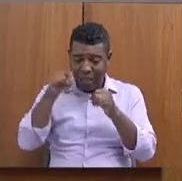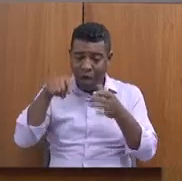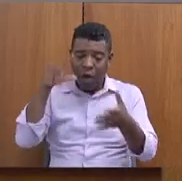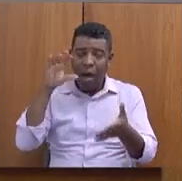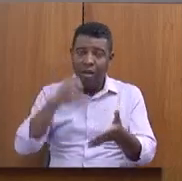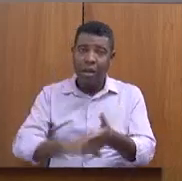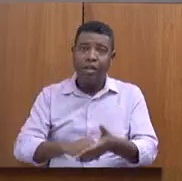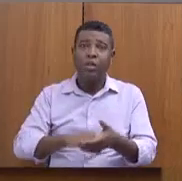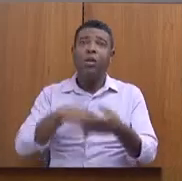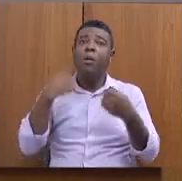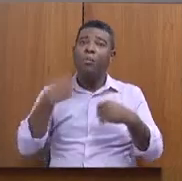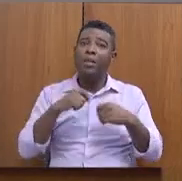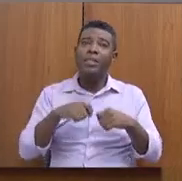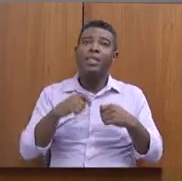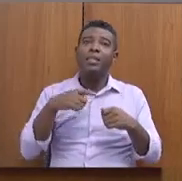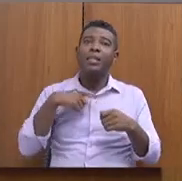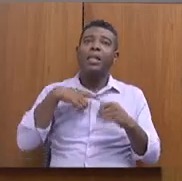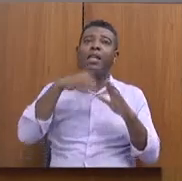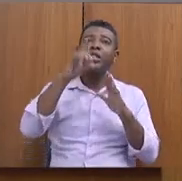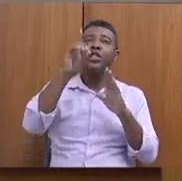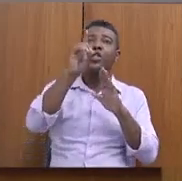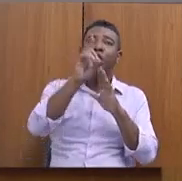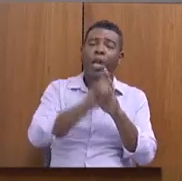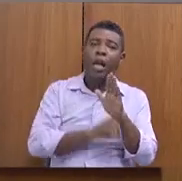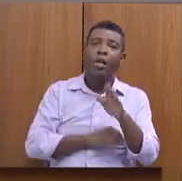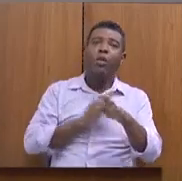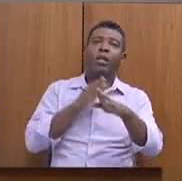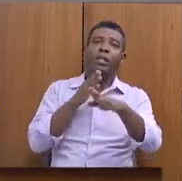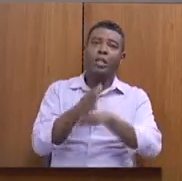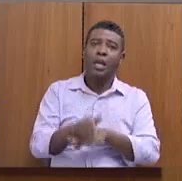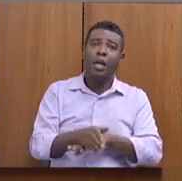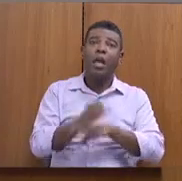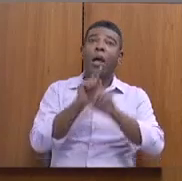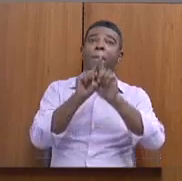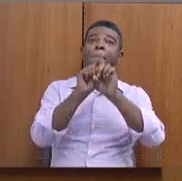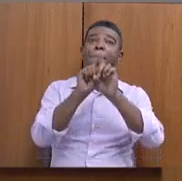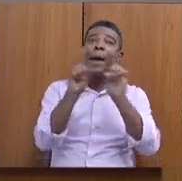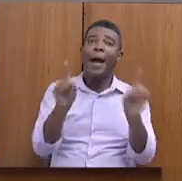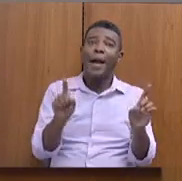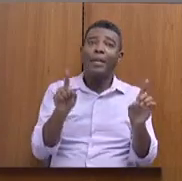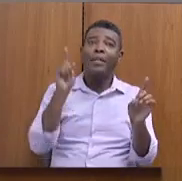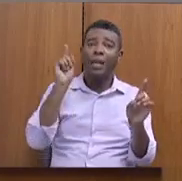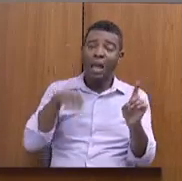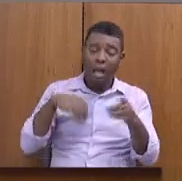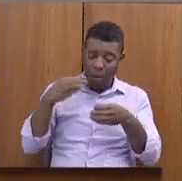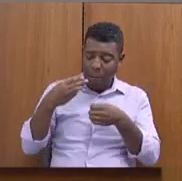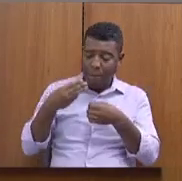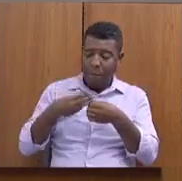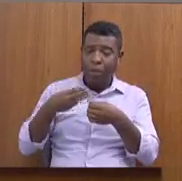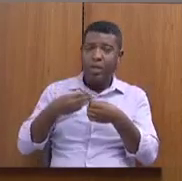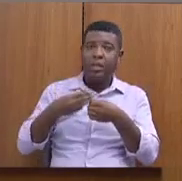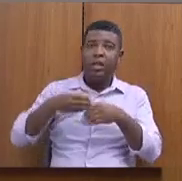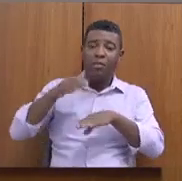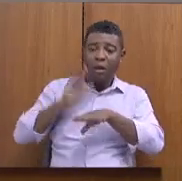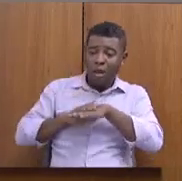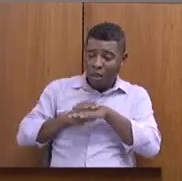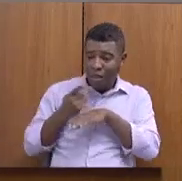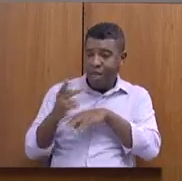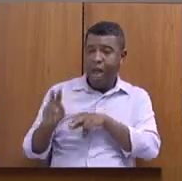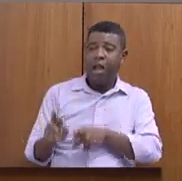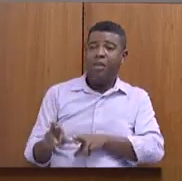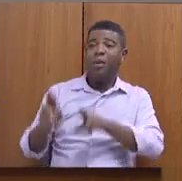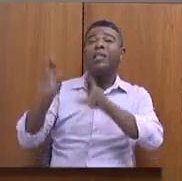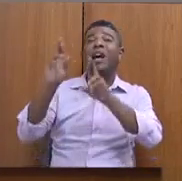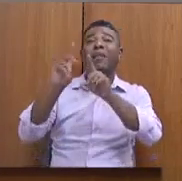a acessos, mas essa abordagem a essas pessoas invisíveis, é feita pelo município e é difícil, sabe? E é